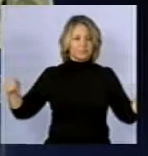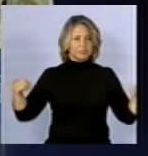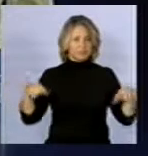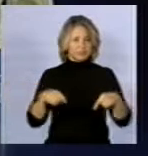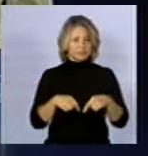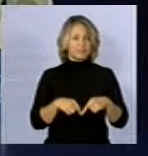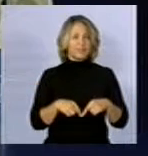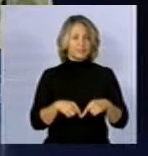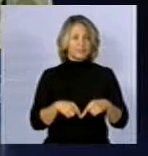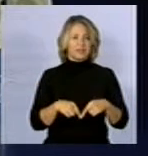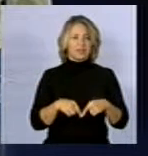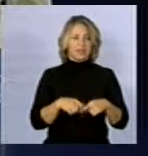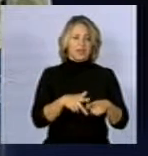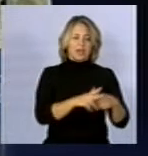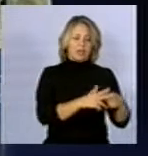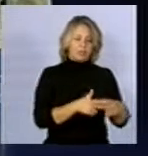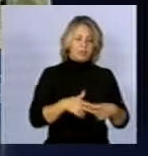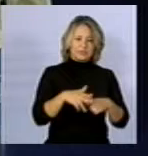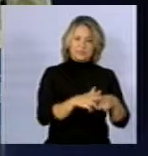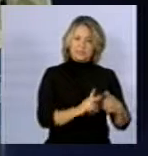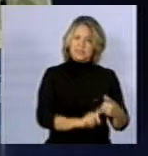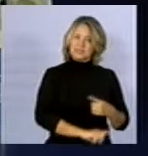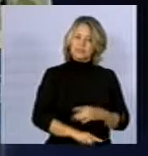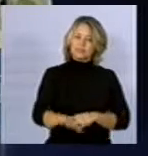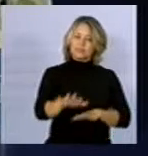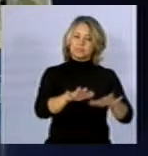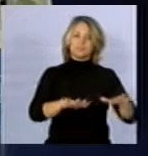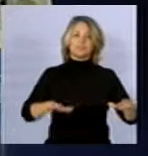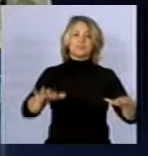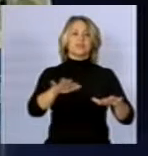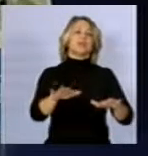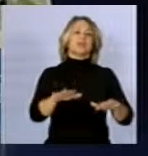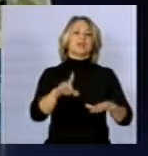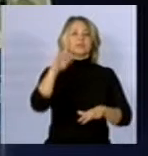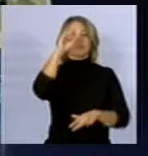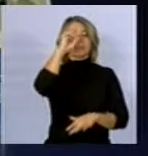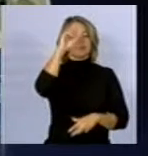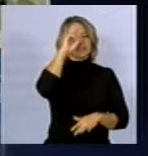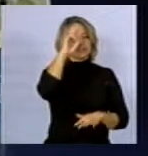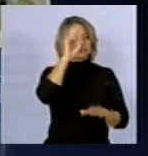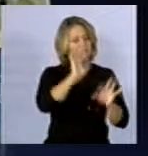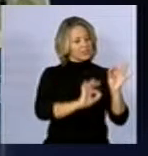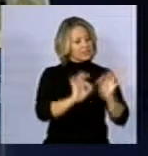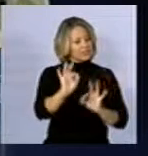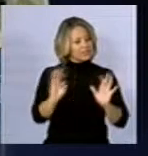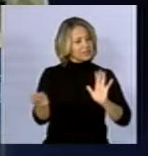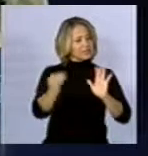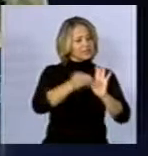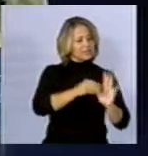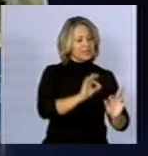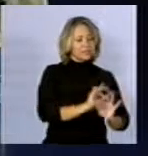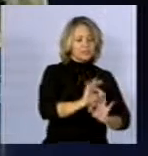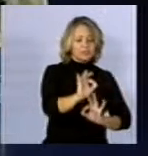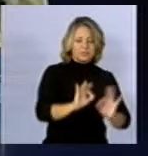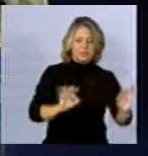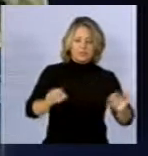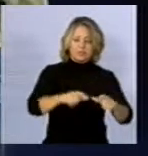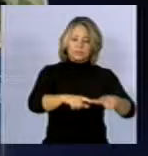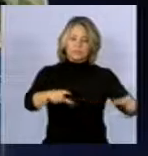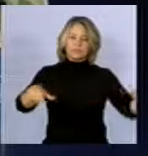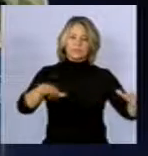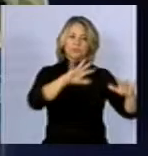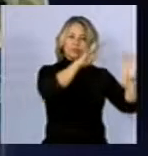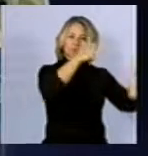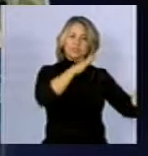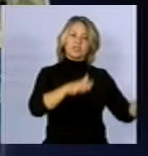a manutenção das... a rotina e inserir as medidas desses campos como atividade de